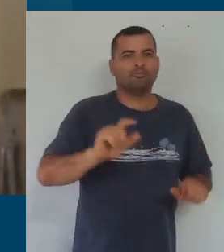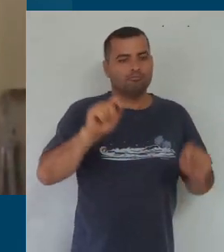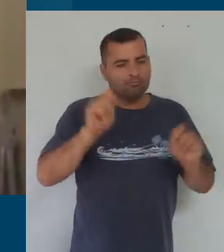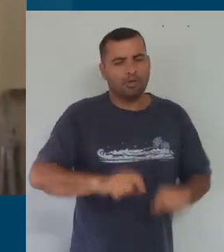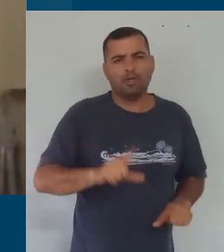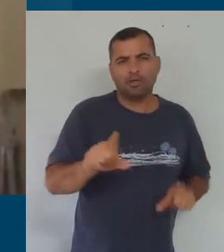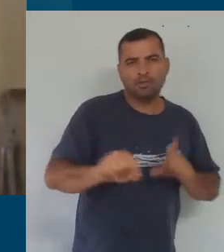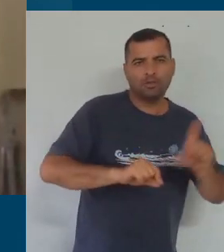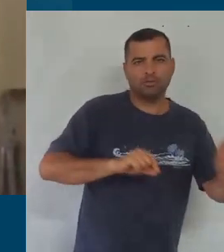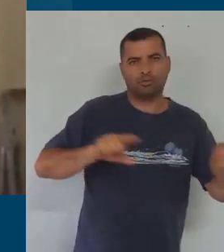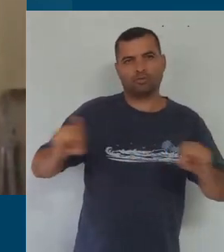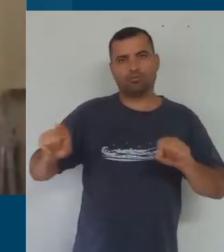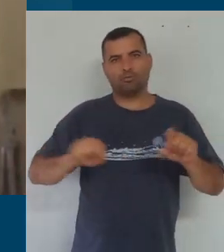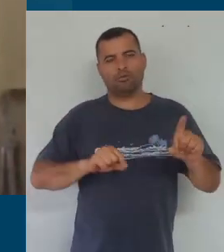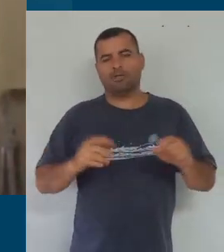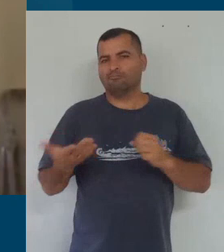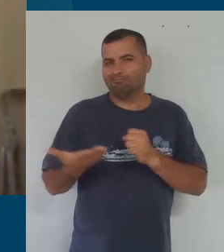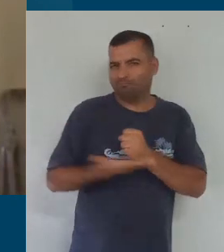acho que isso é fundamentalmente importante.